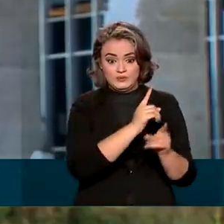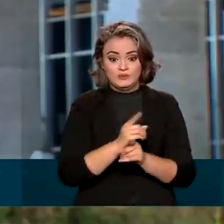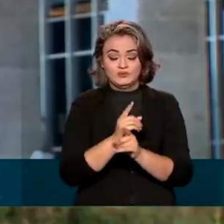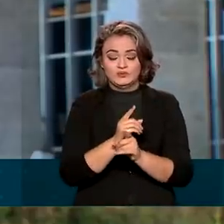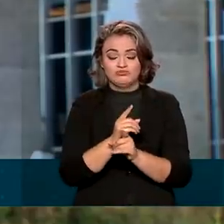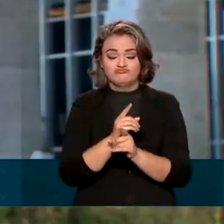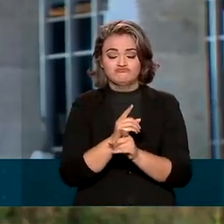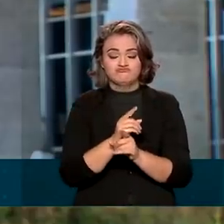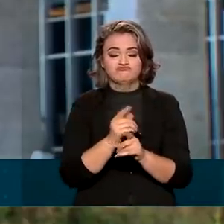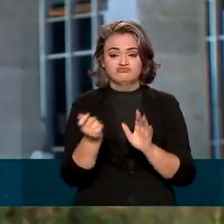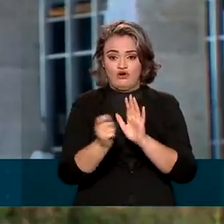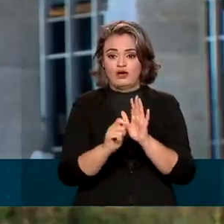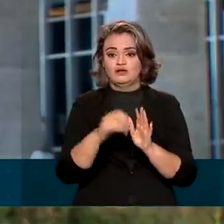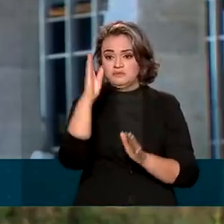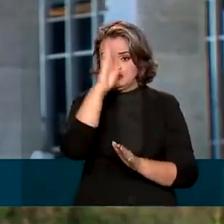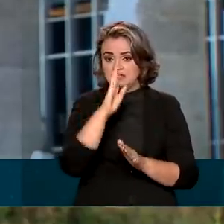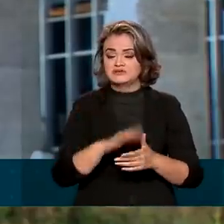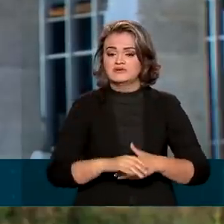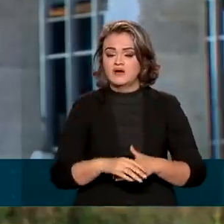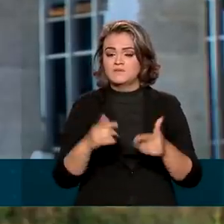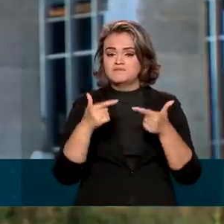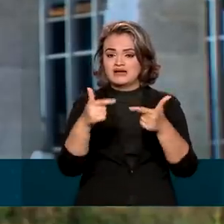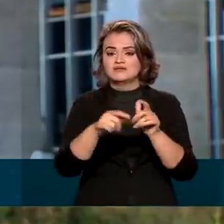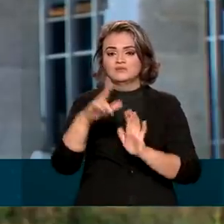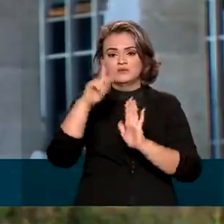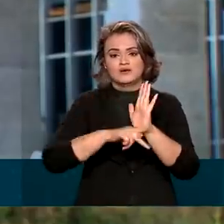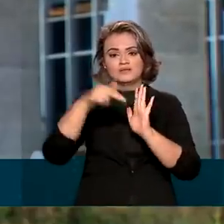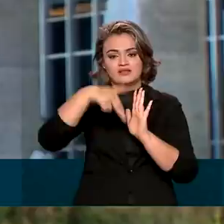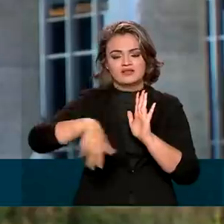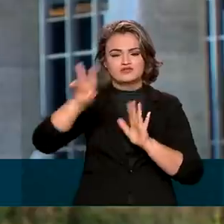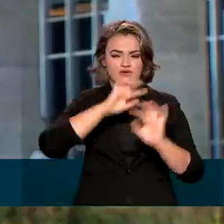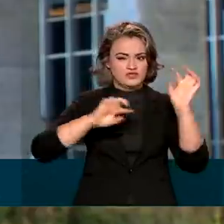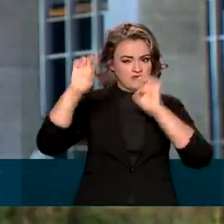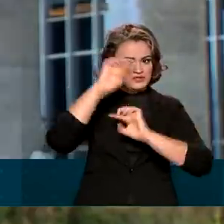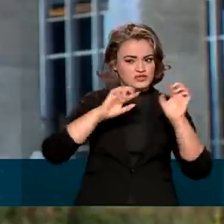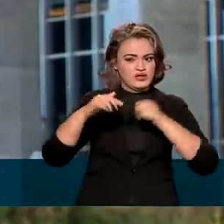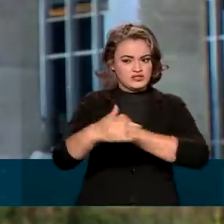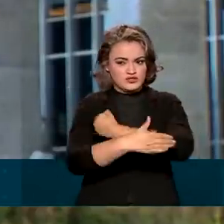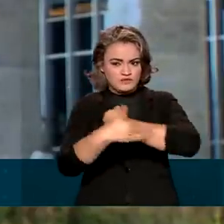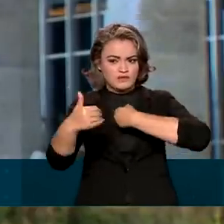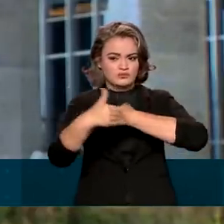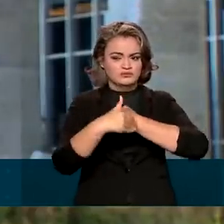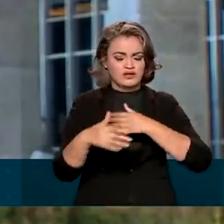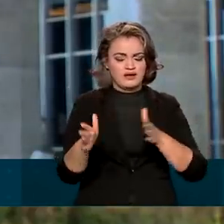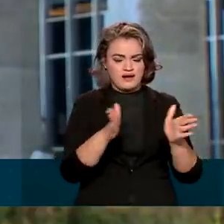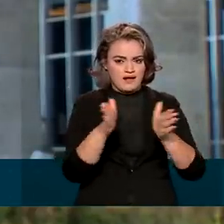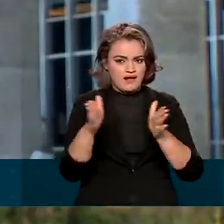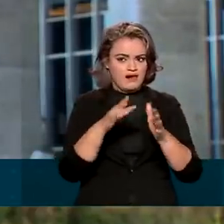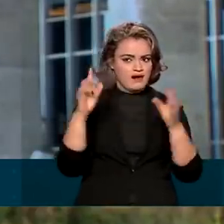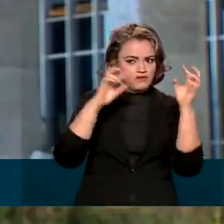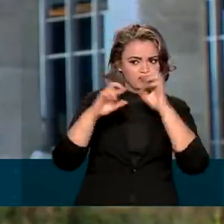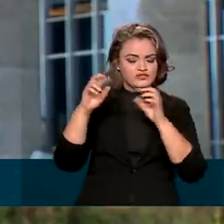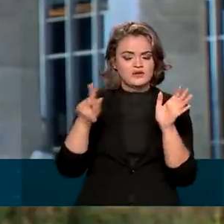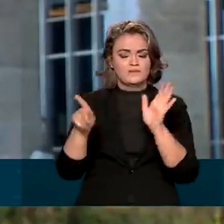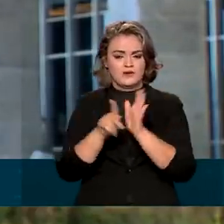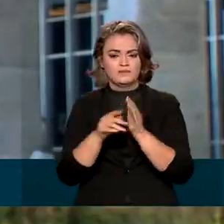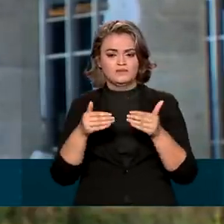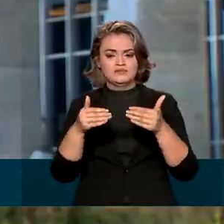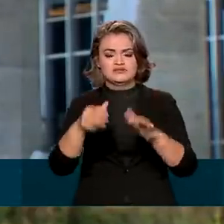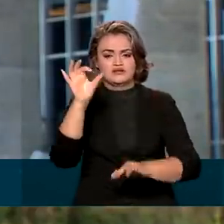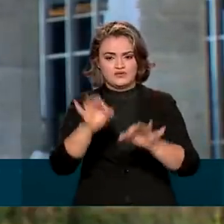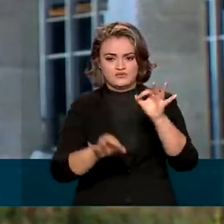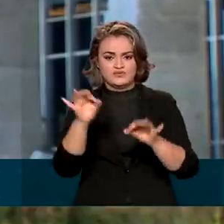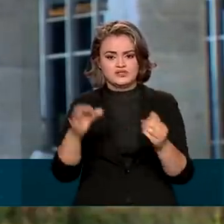drogas registradas no país, uma ação do Programa Nacional de Vigilância de Fronteiras e Divisas, o Vigia do Ministério da